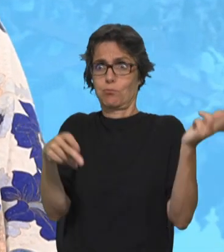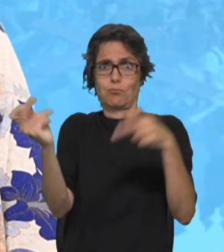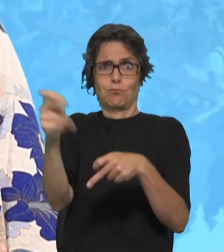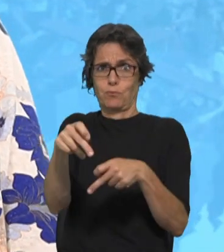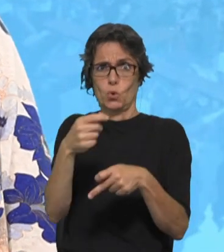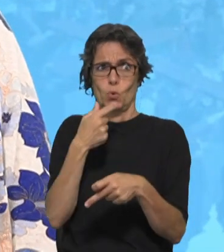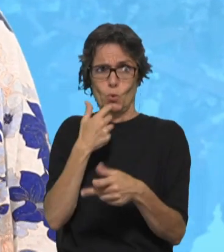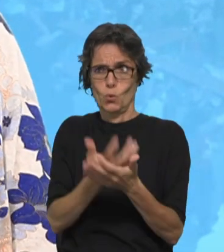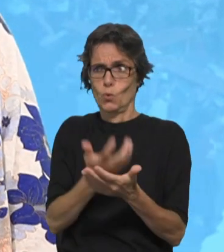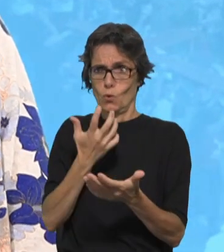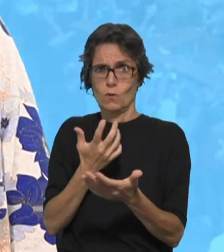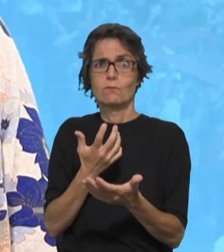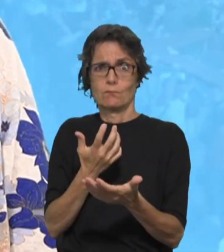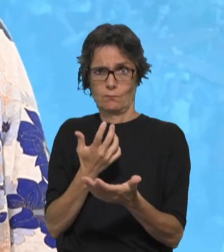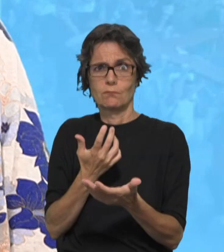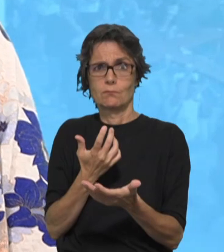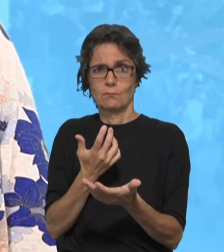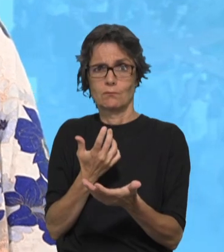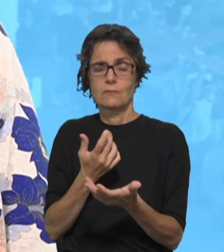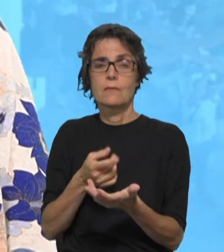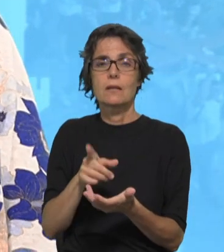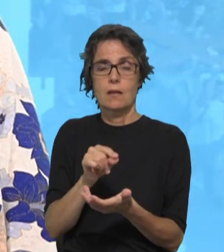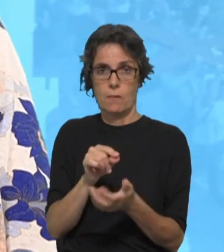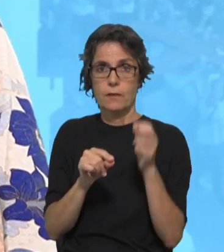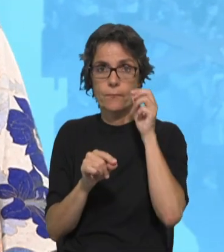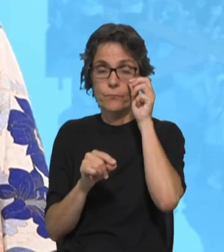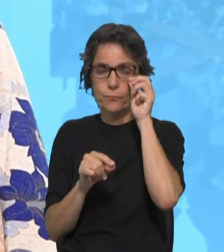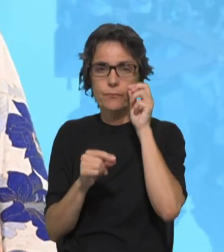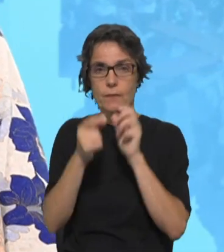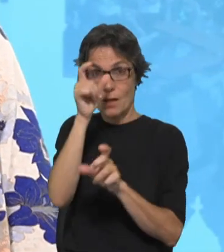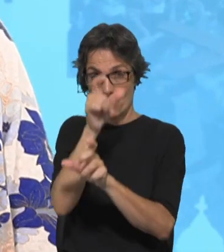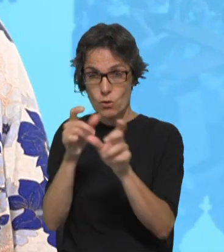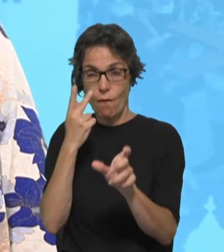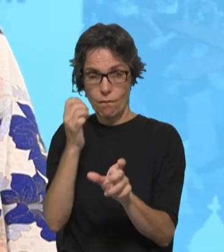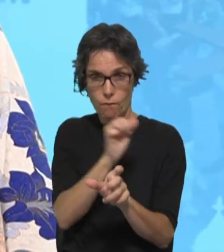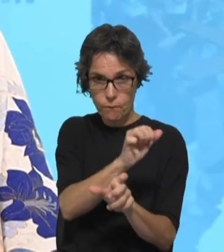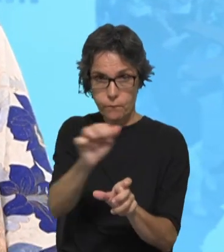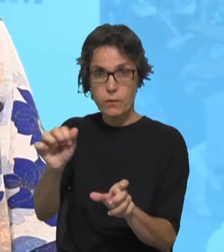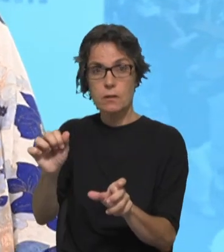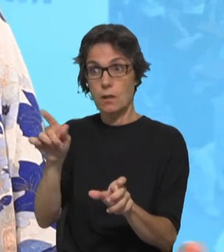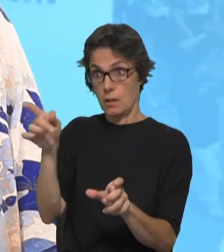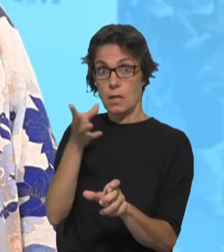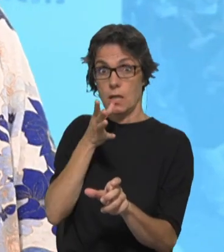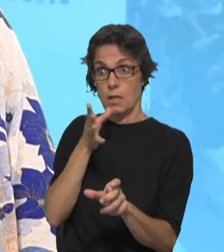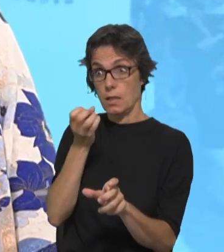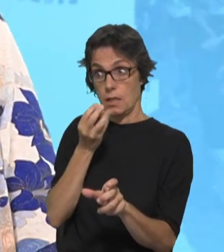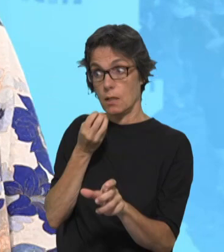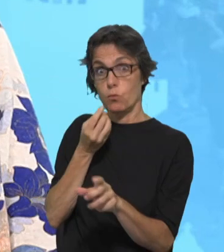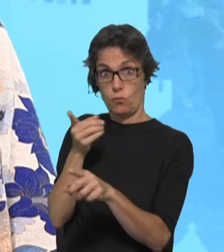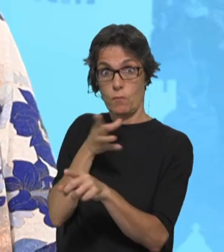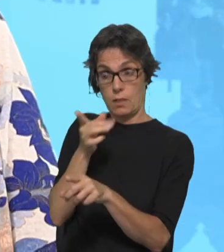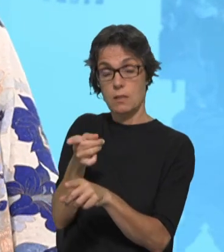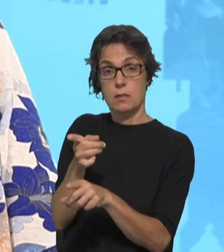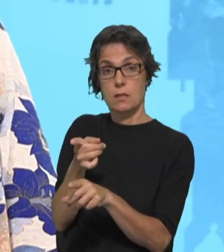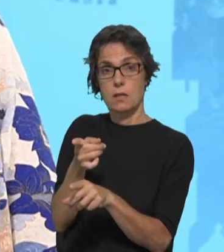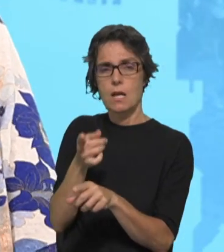muito fortes, mas o resultado disso na vida das pessoas, e como dizia o Juan, os mais